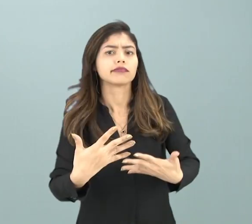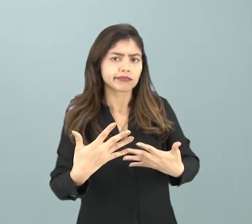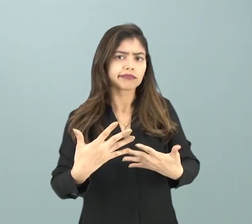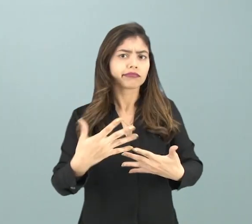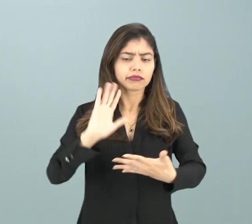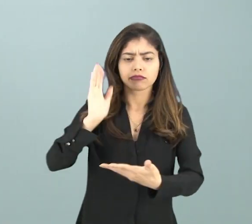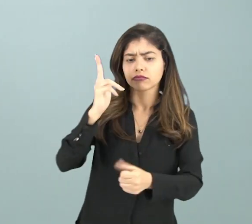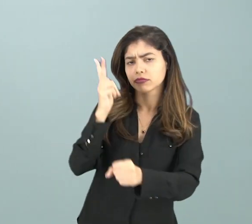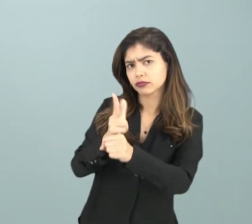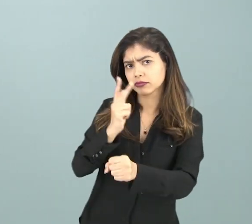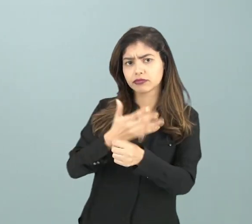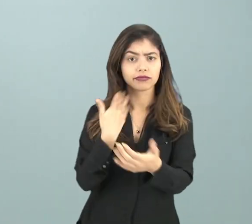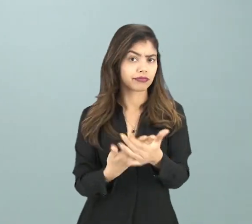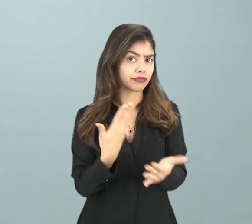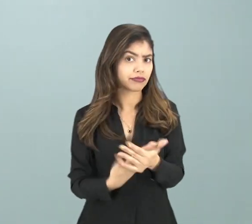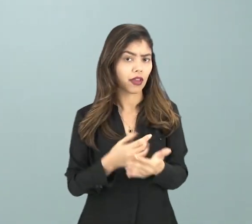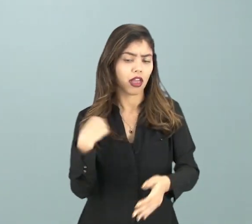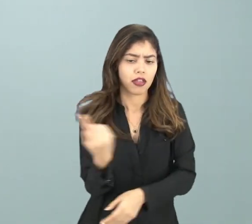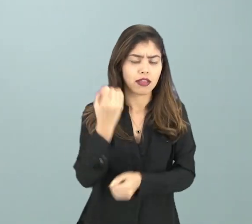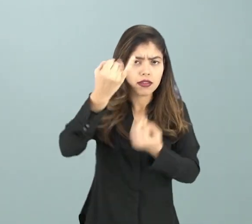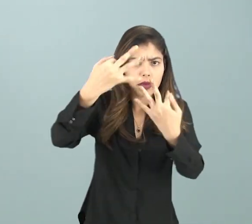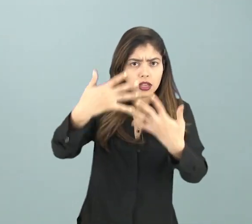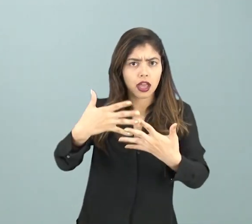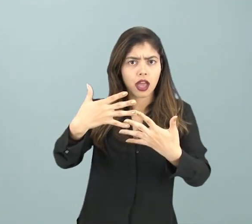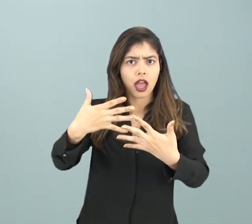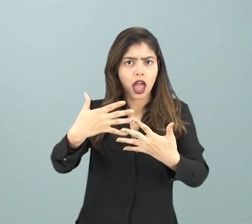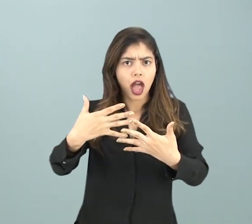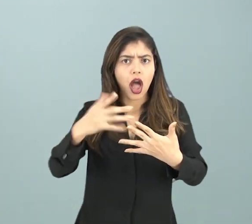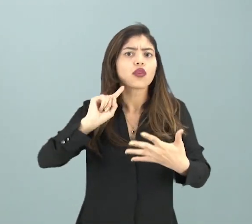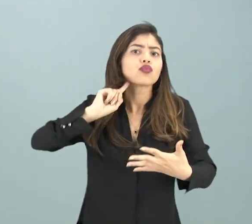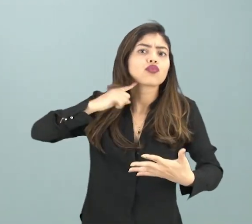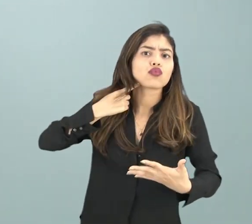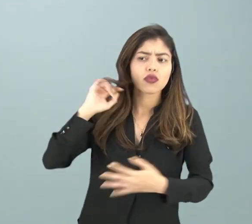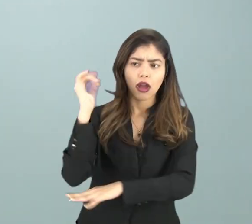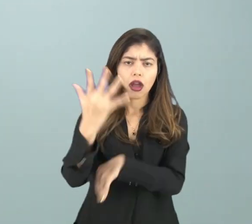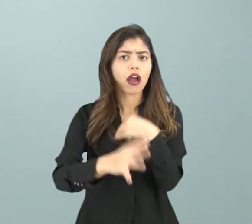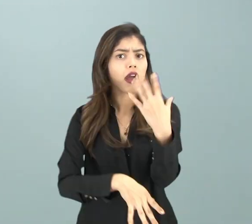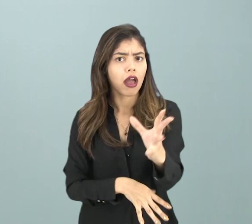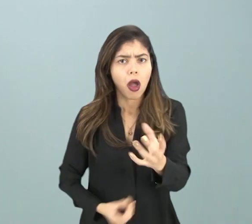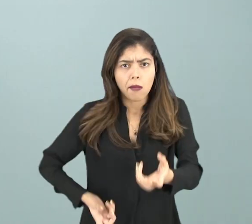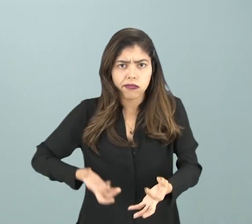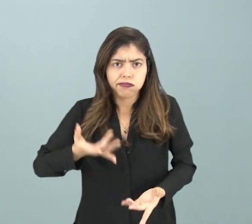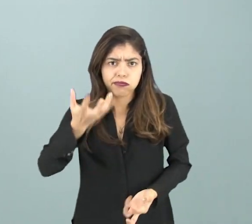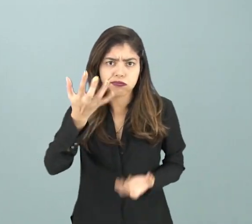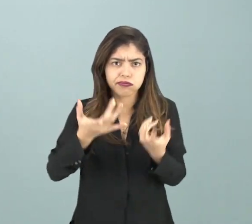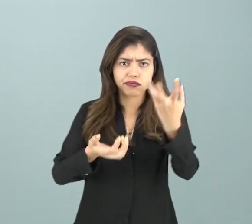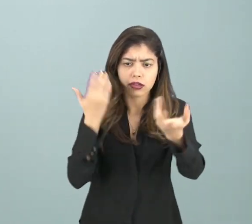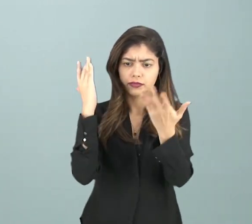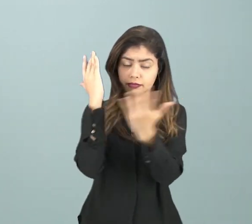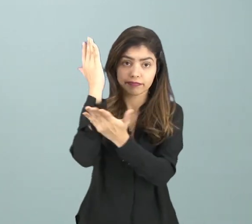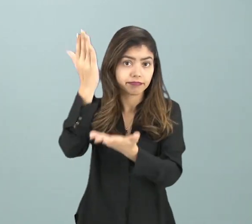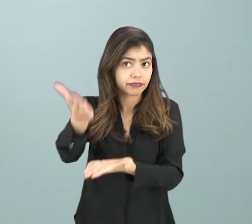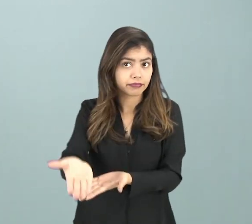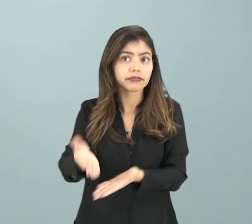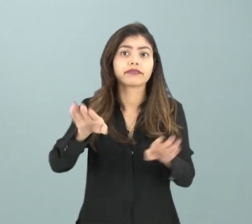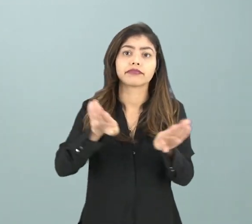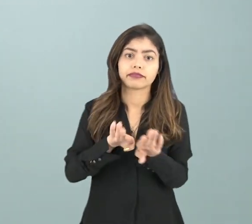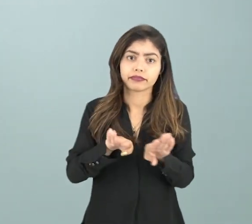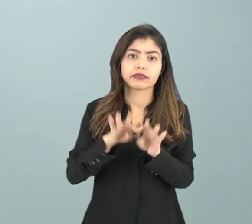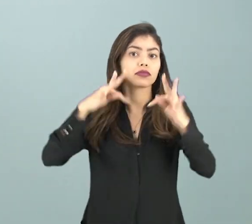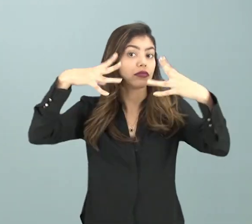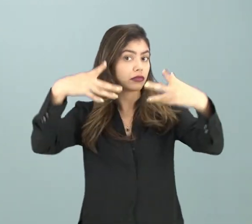outras videoaulas, que tratavam a respeito da poluição, das queimadas, das derrubadas,